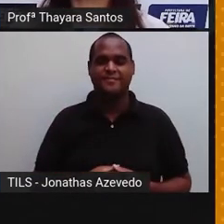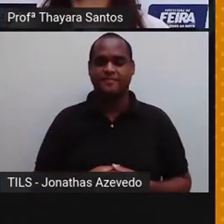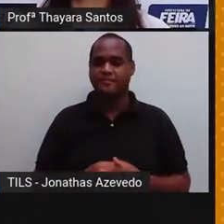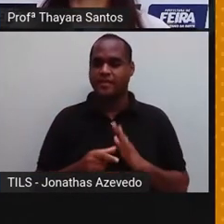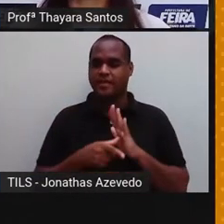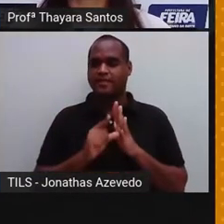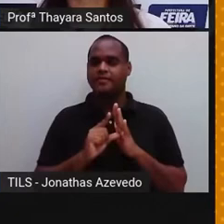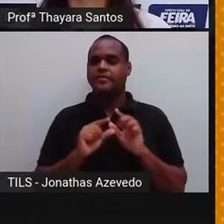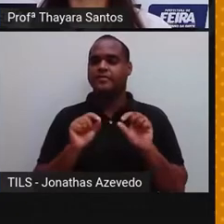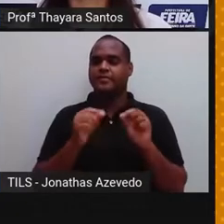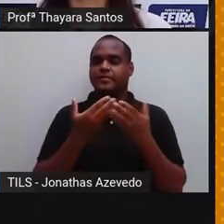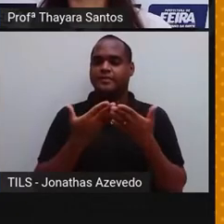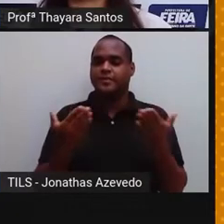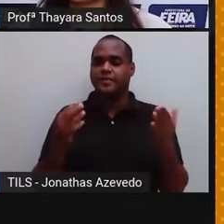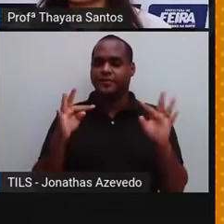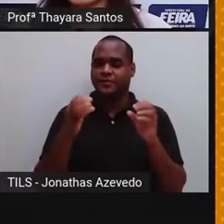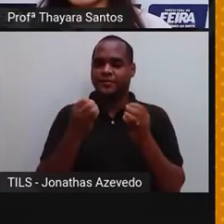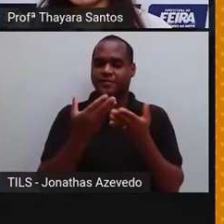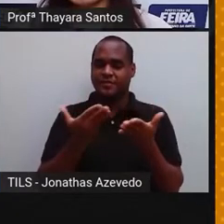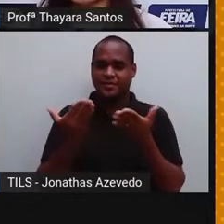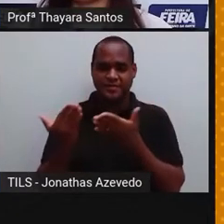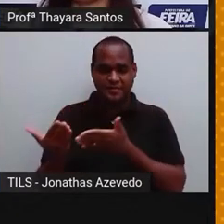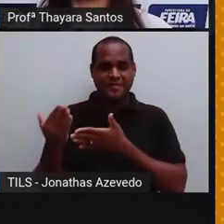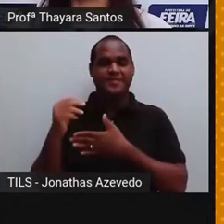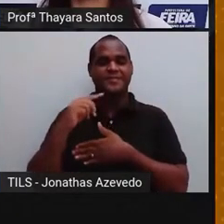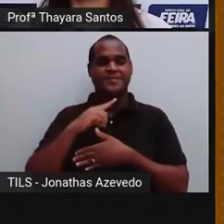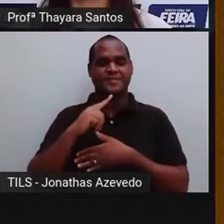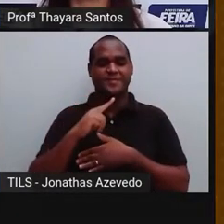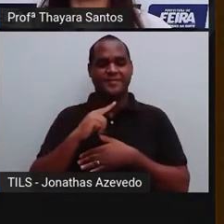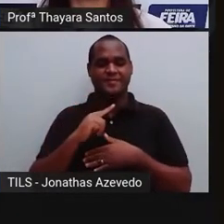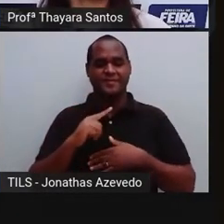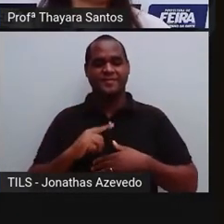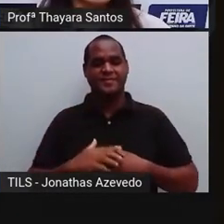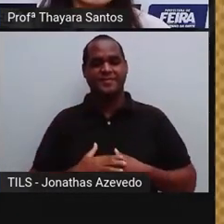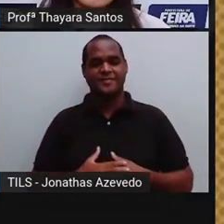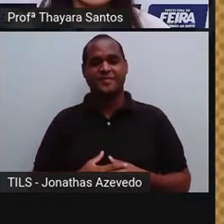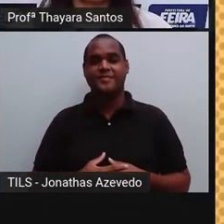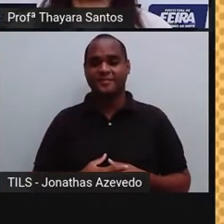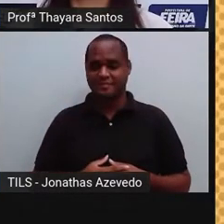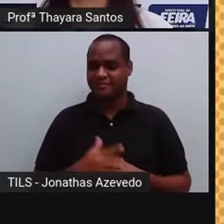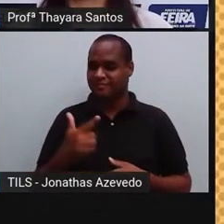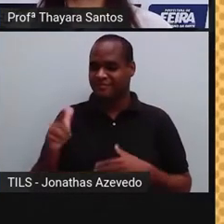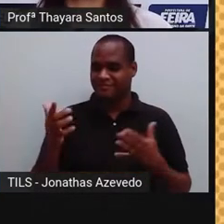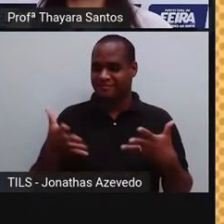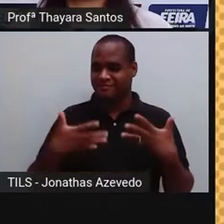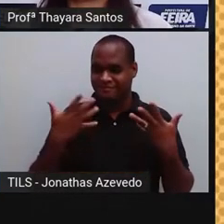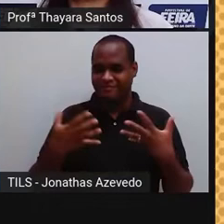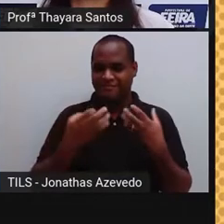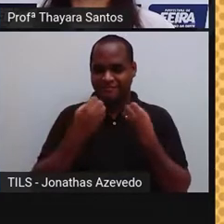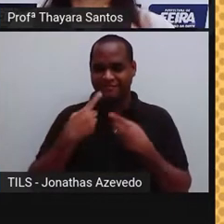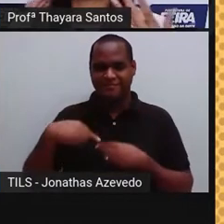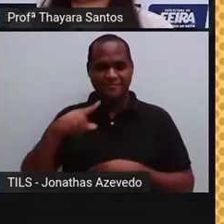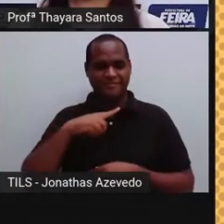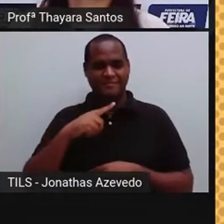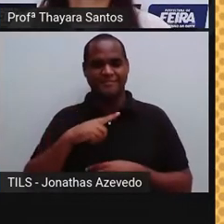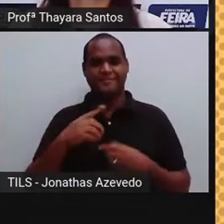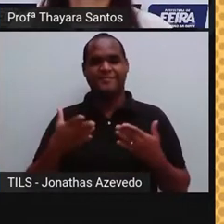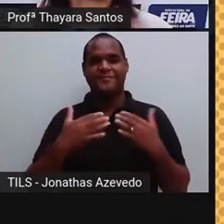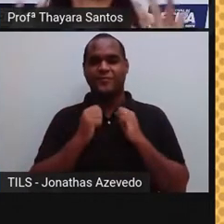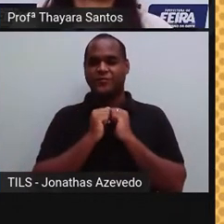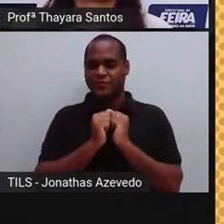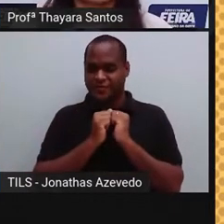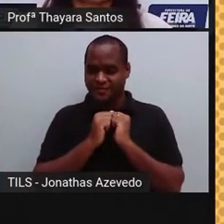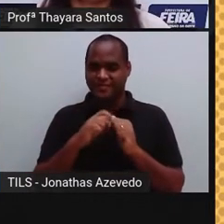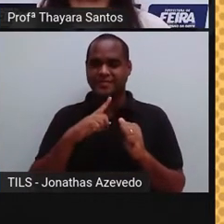Antes de tudo, sejam todos vocês que estão aí do outro lado muito bem-vindos. É uma alegria enorme para a gente saber que vocês estão aqui, que